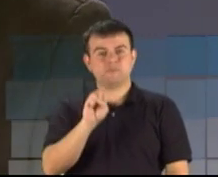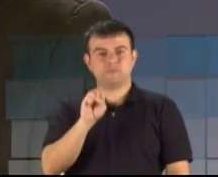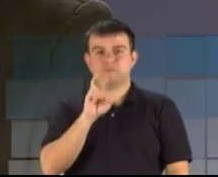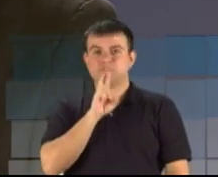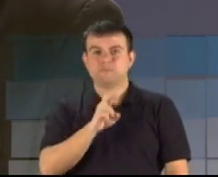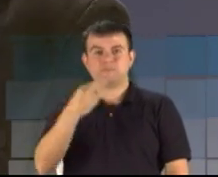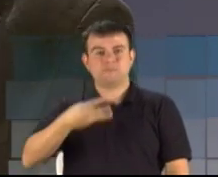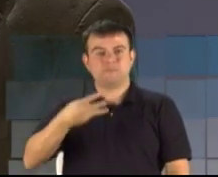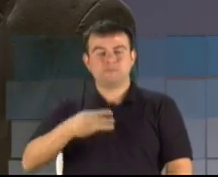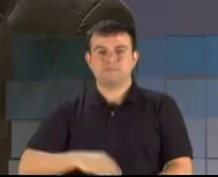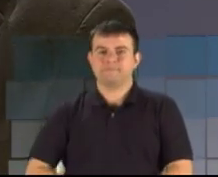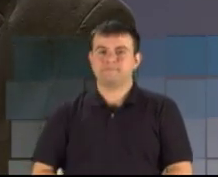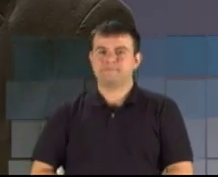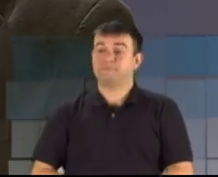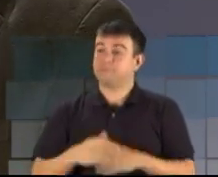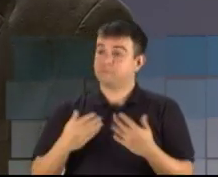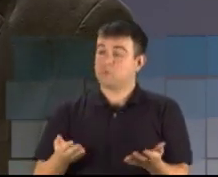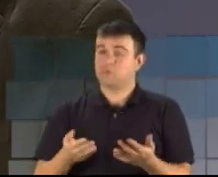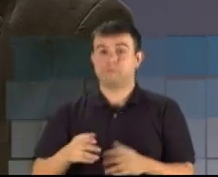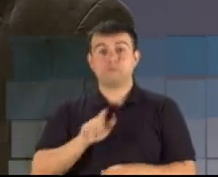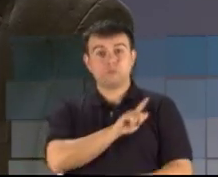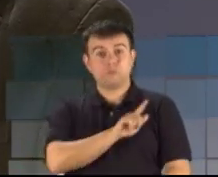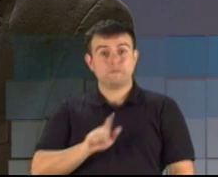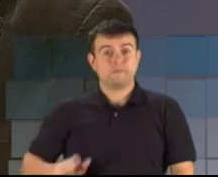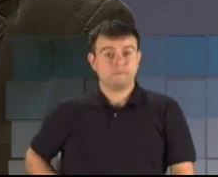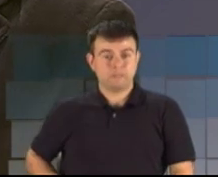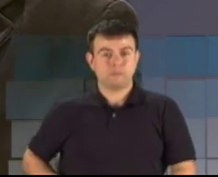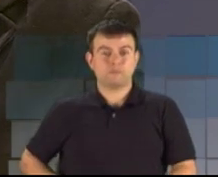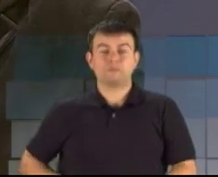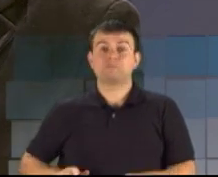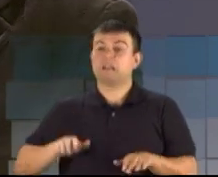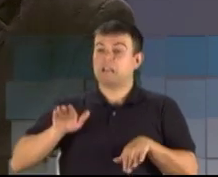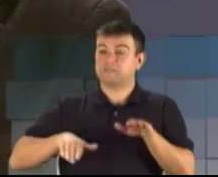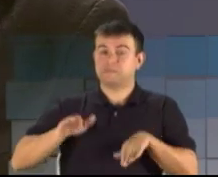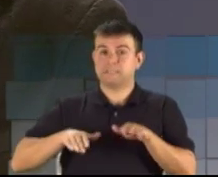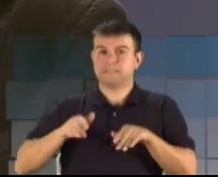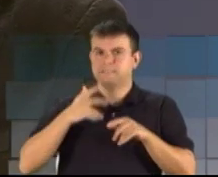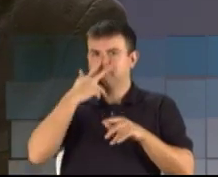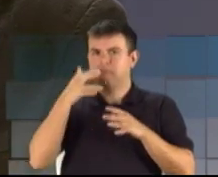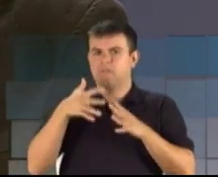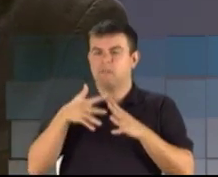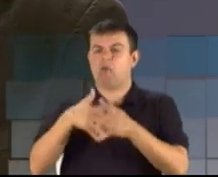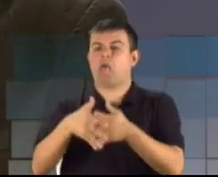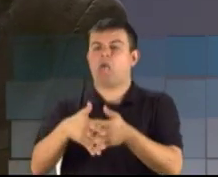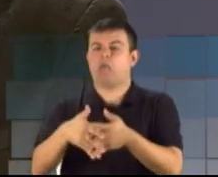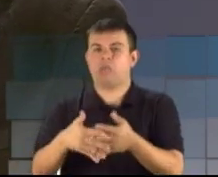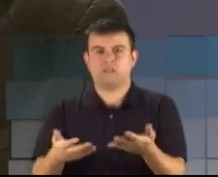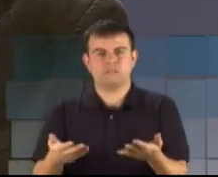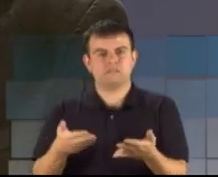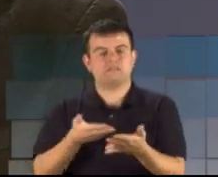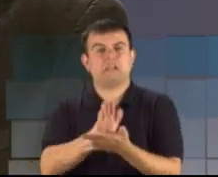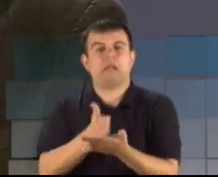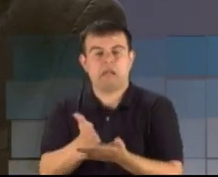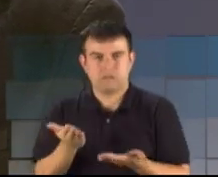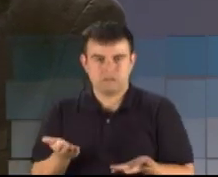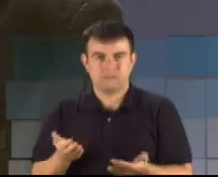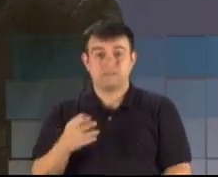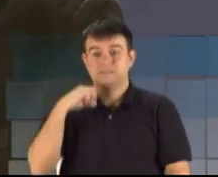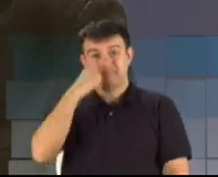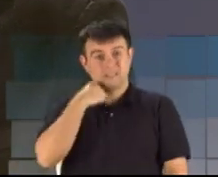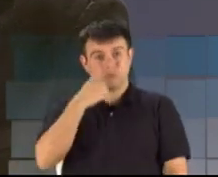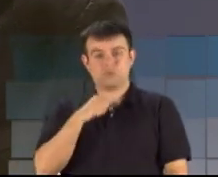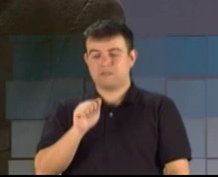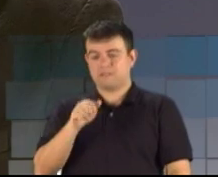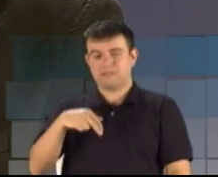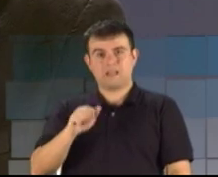um governo que, muitas vezes, atrapalha, em todo sentido, a senadora Anamélia é uma